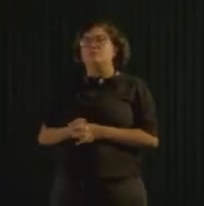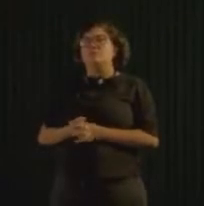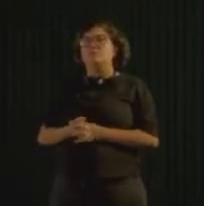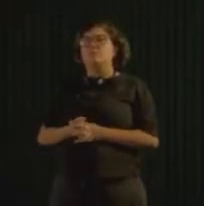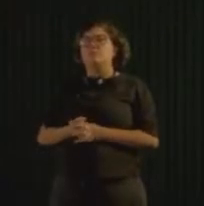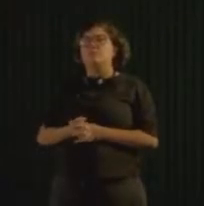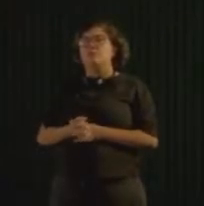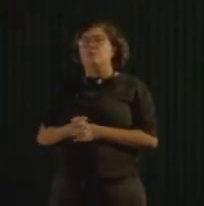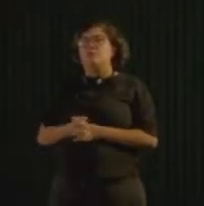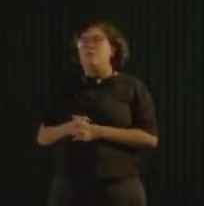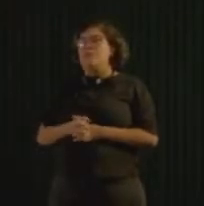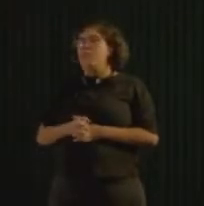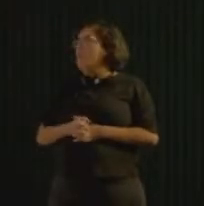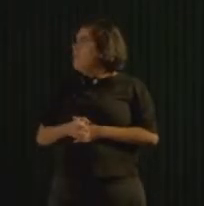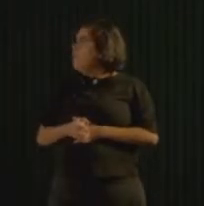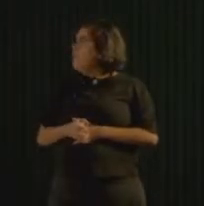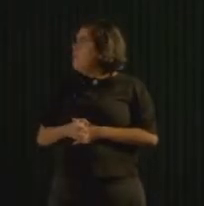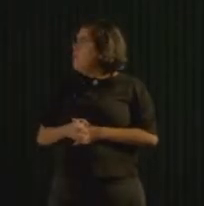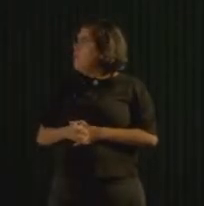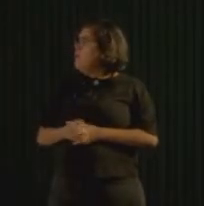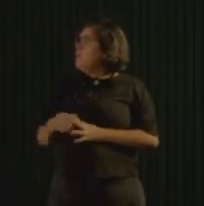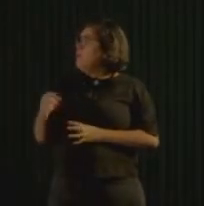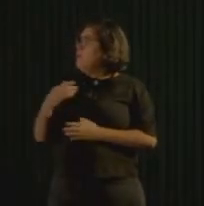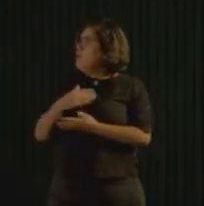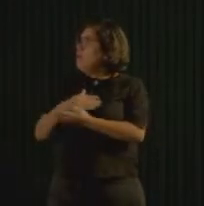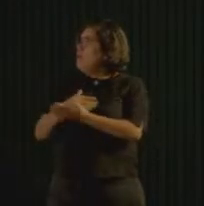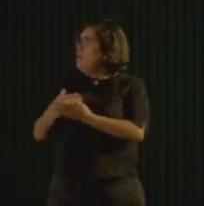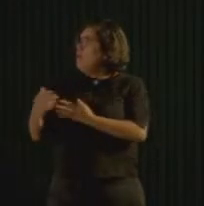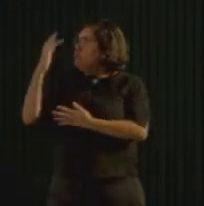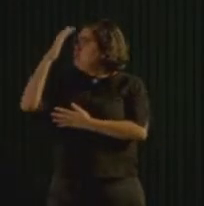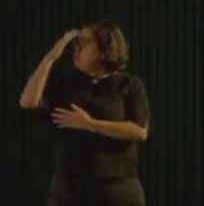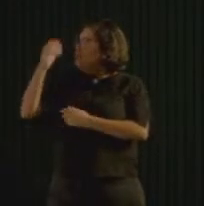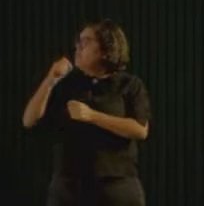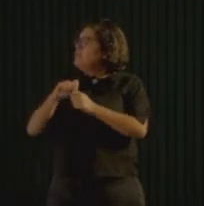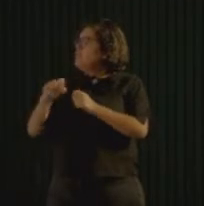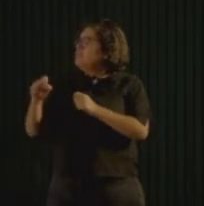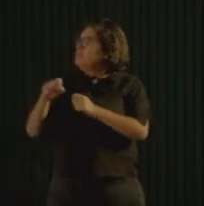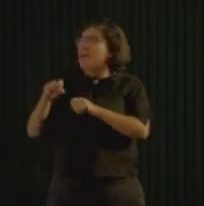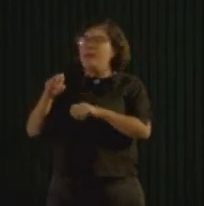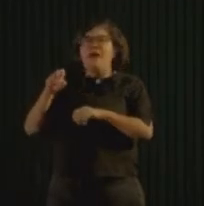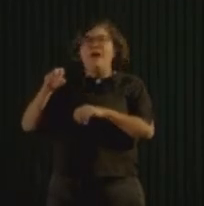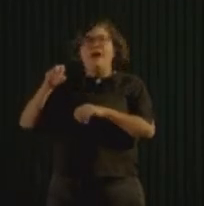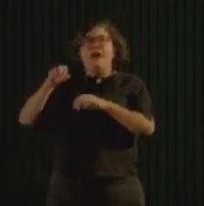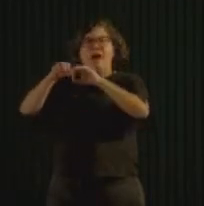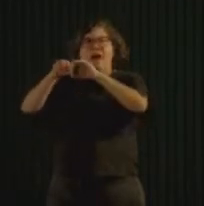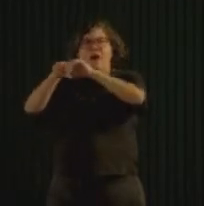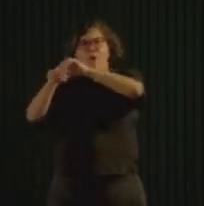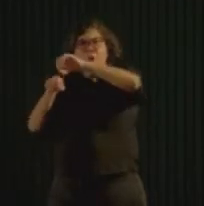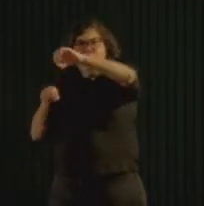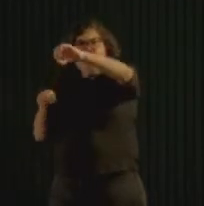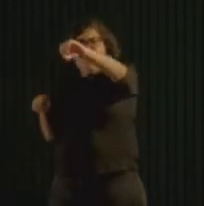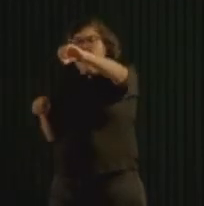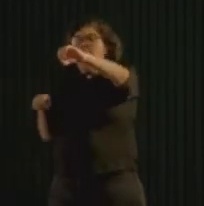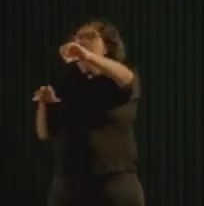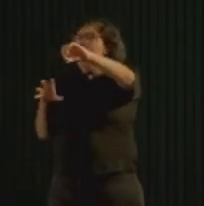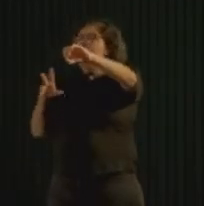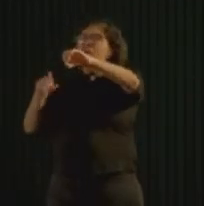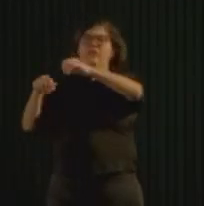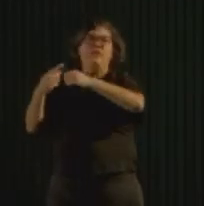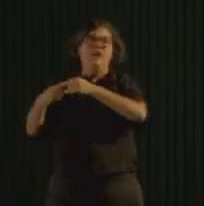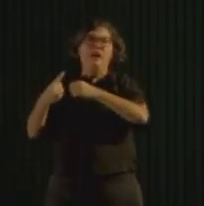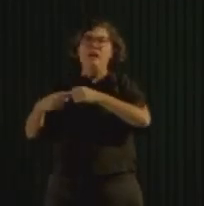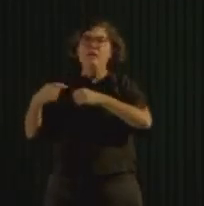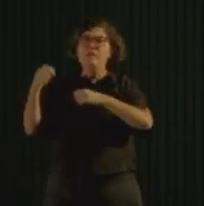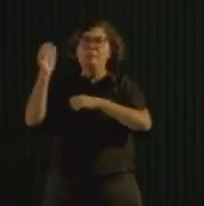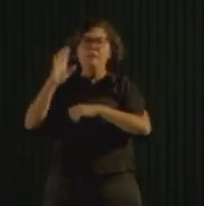Banquinho, corrimão. Era um sonho que a gente tinha, começar a fazer corrimão. Isso é uma grande carência na infraestrutura urbana de todas as cidades do Brasil. E a gente